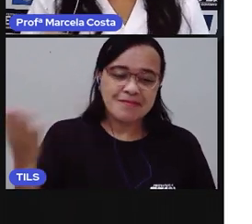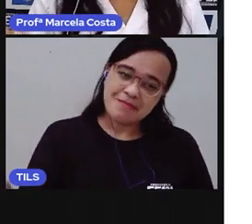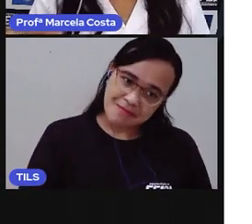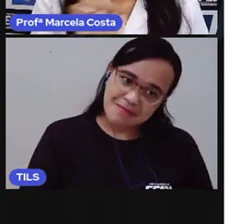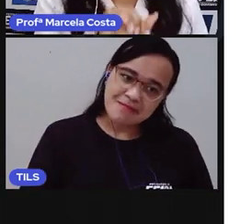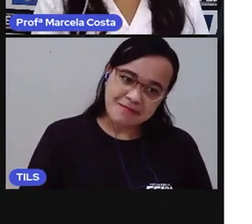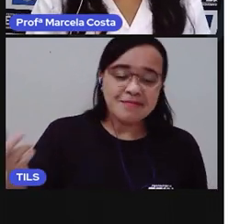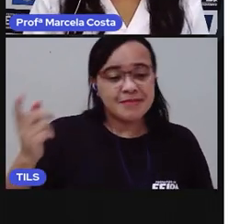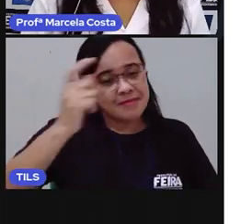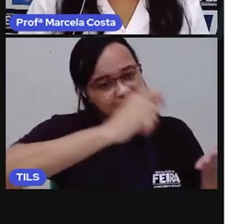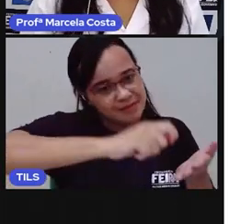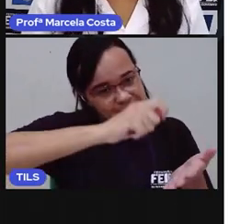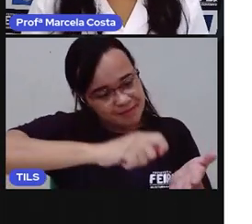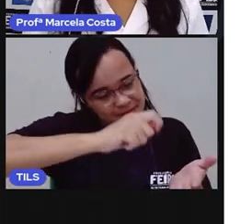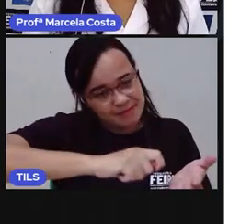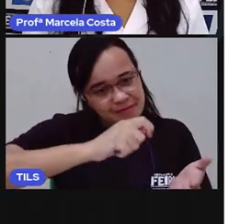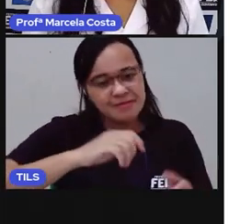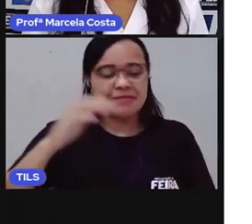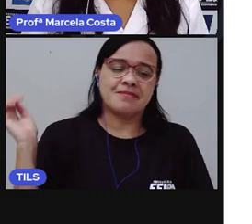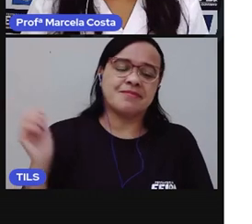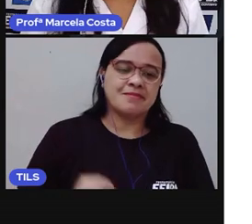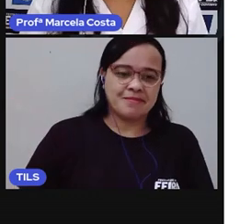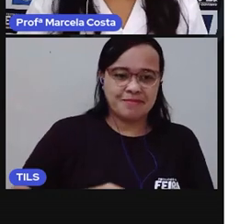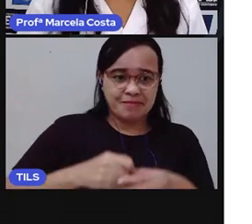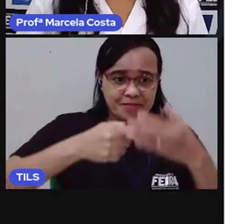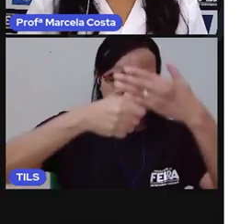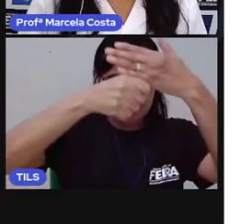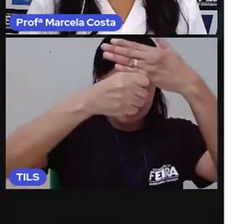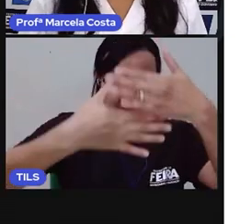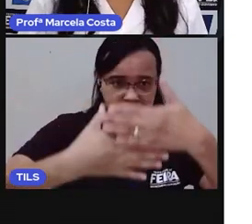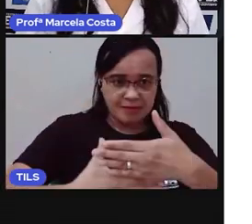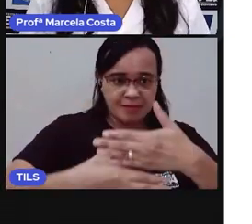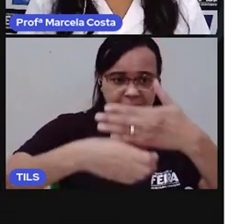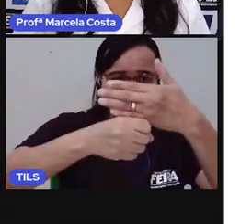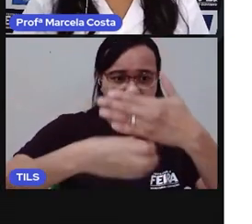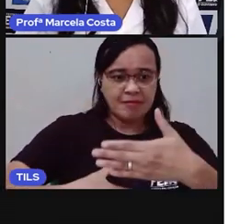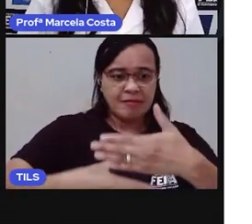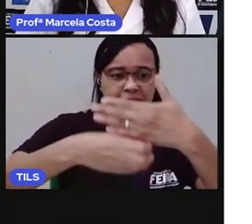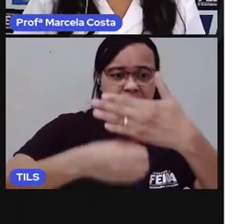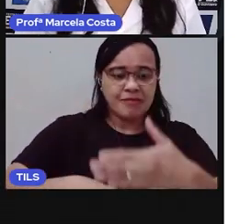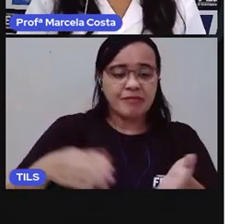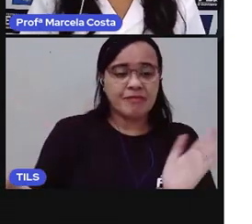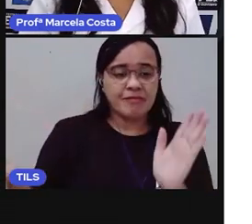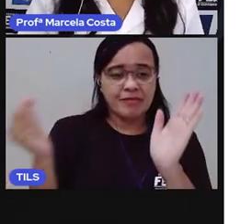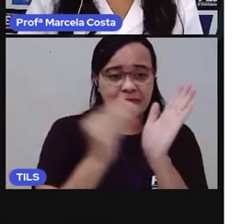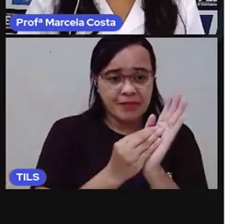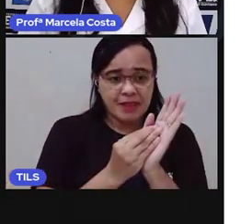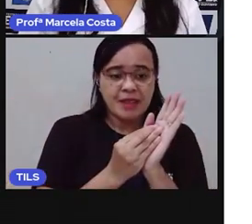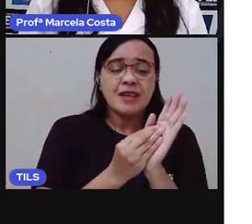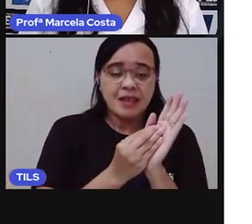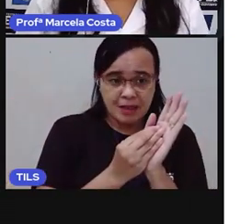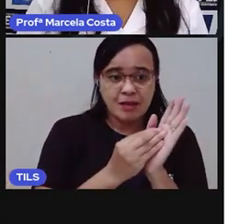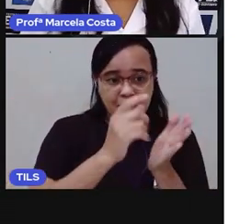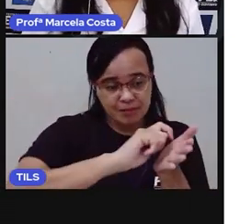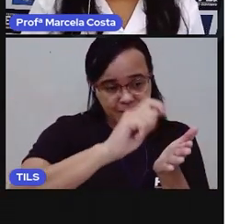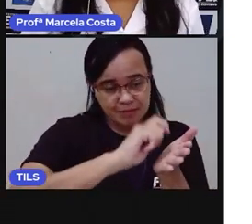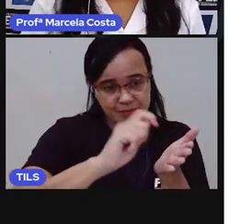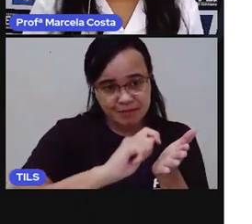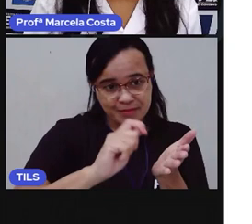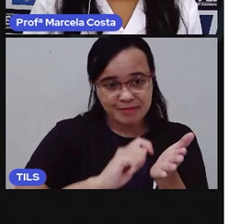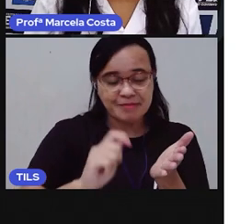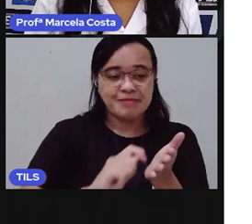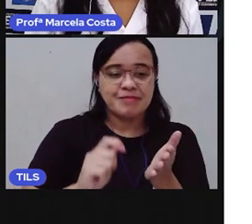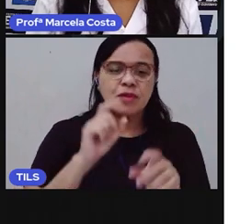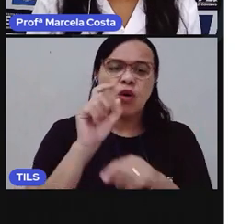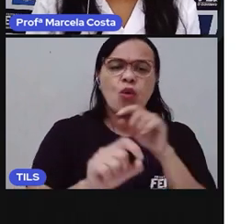Escreva aí no chat, se você não souber escrever ainda. Peça ajuda pra alguém familiar, te auxiliar aí, pra você me contar